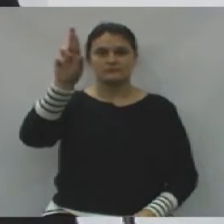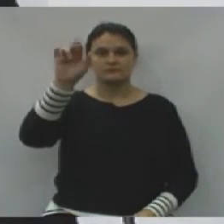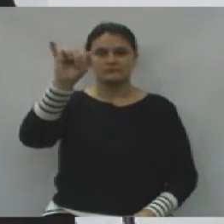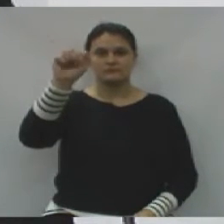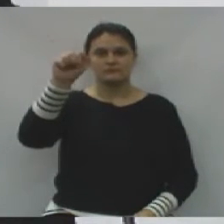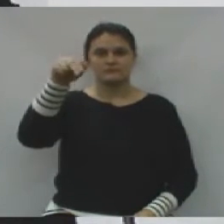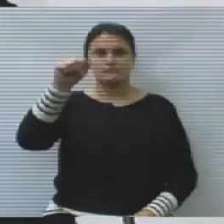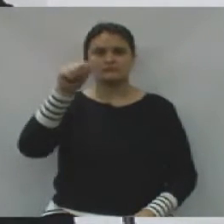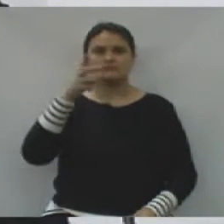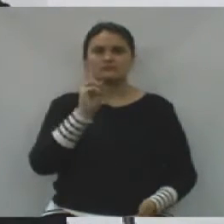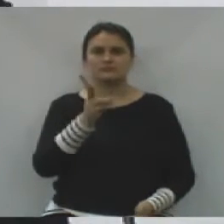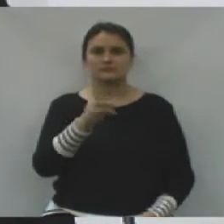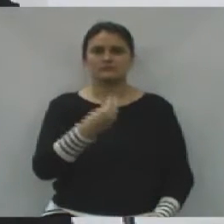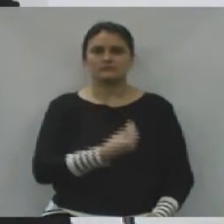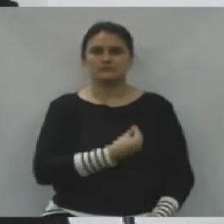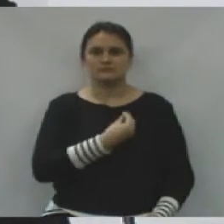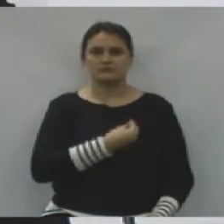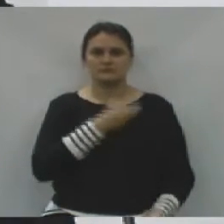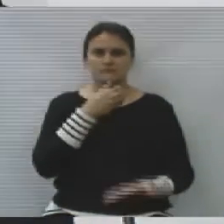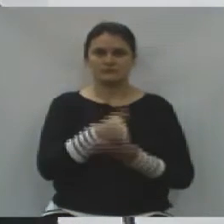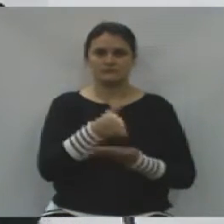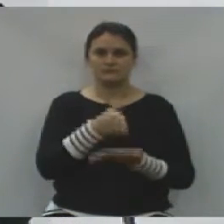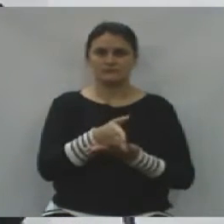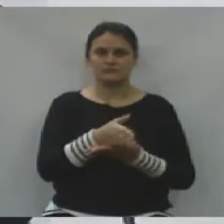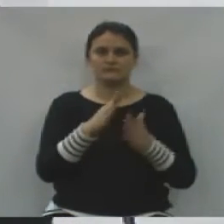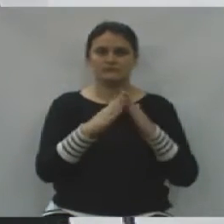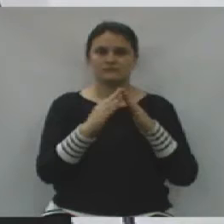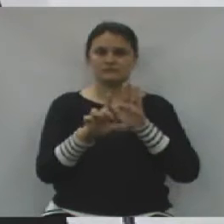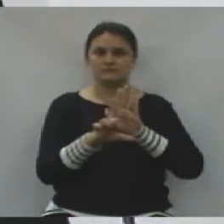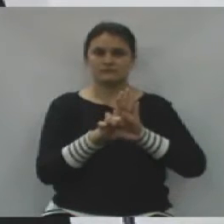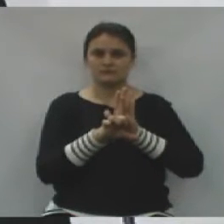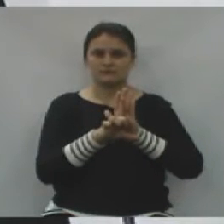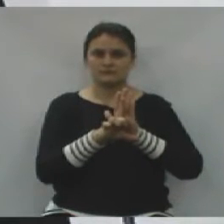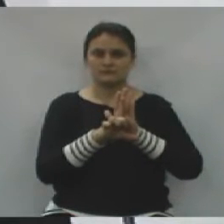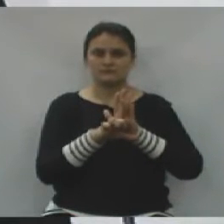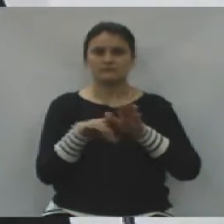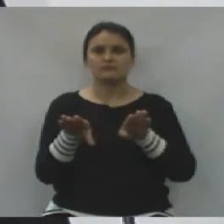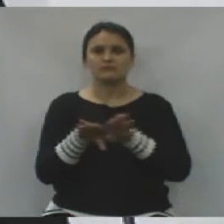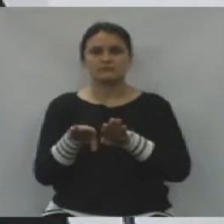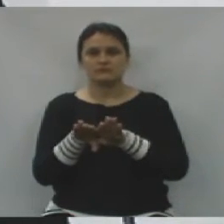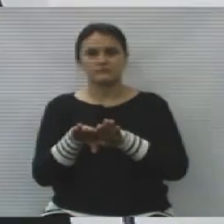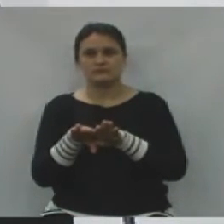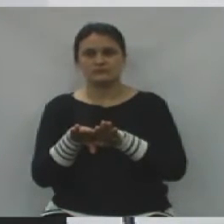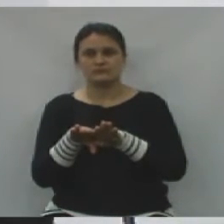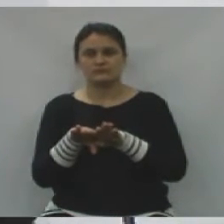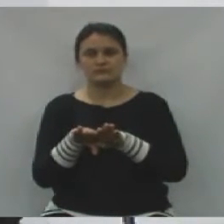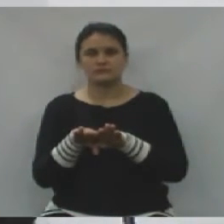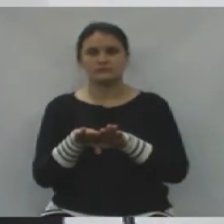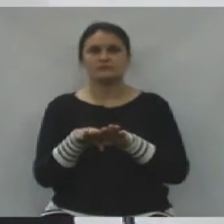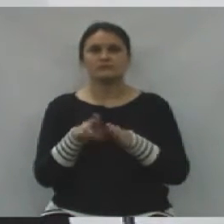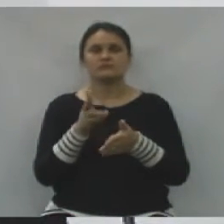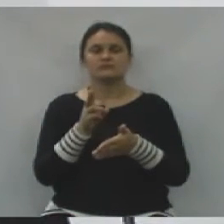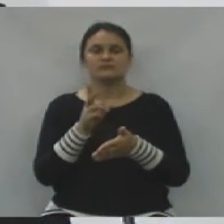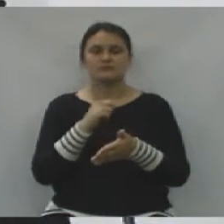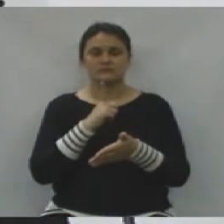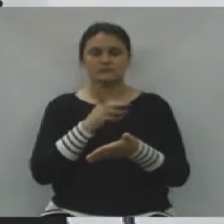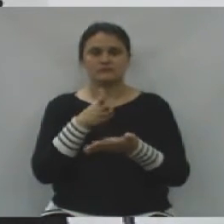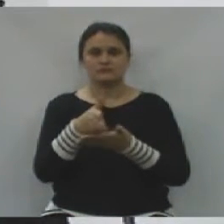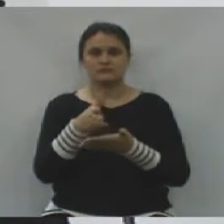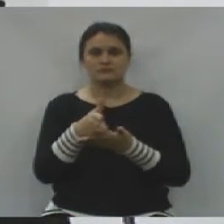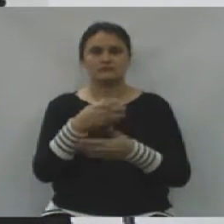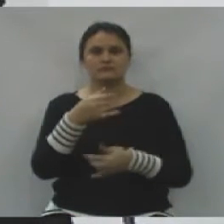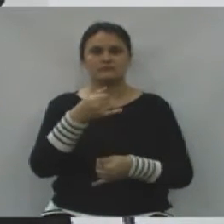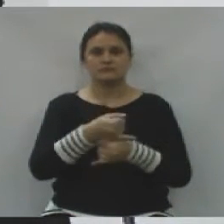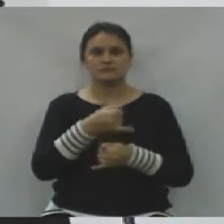munícipe presente, assídua na nossa Casa de Leis, e também que preside e é da